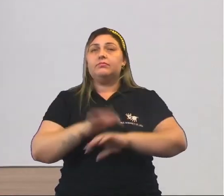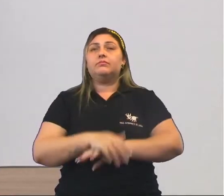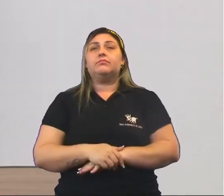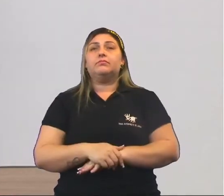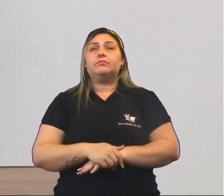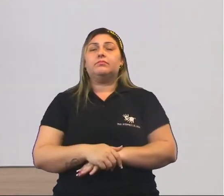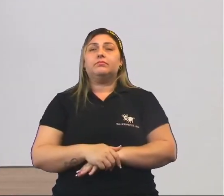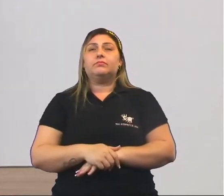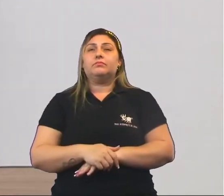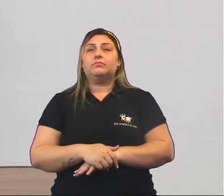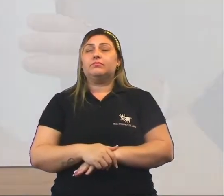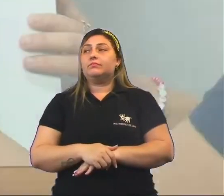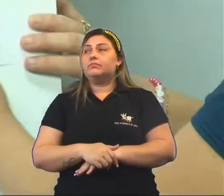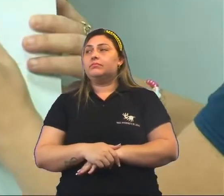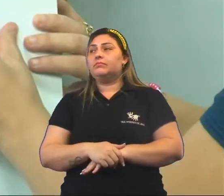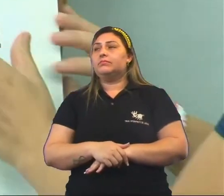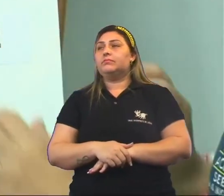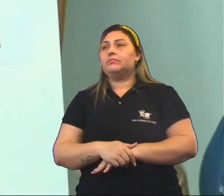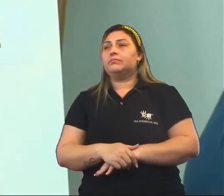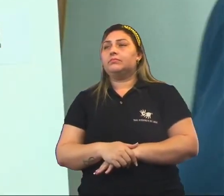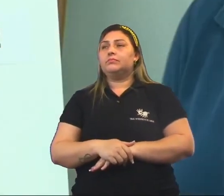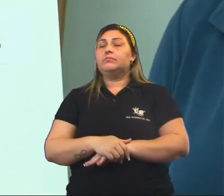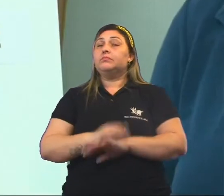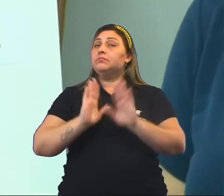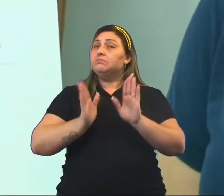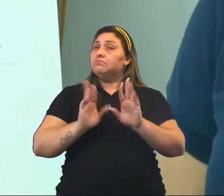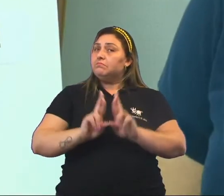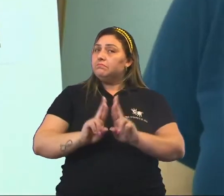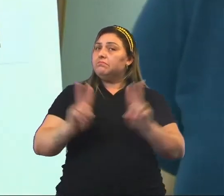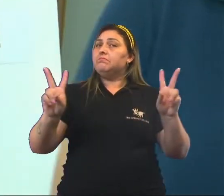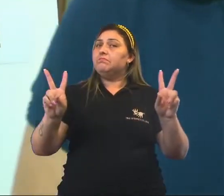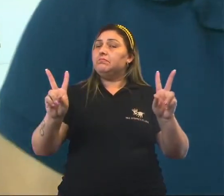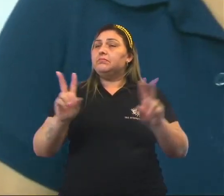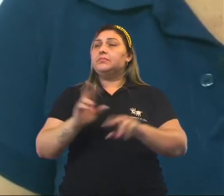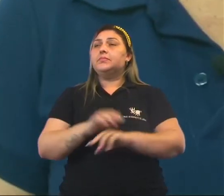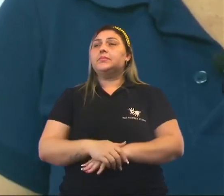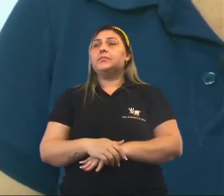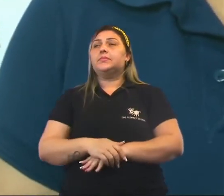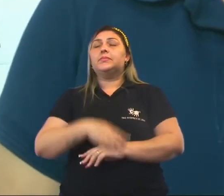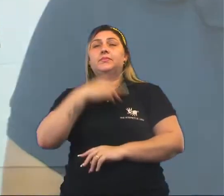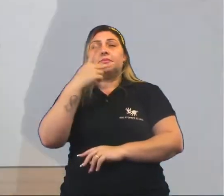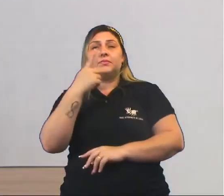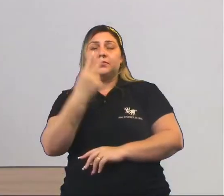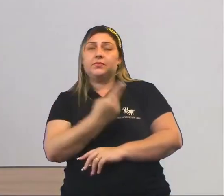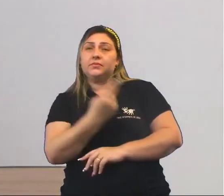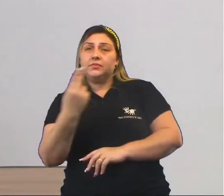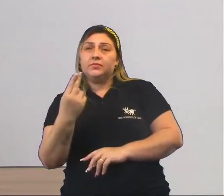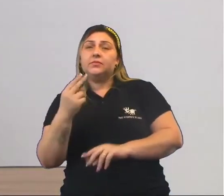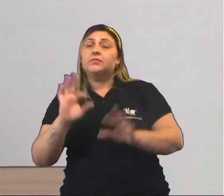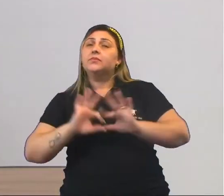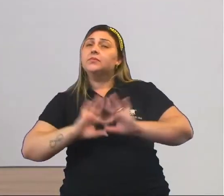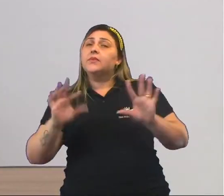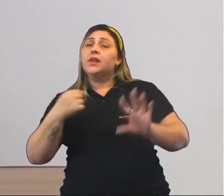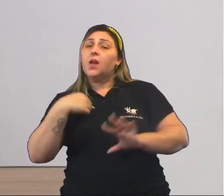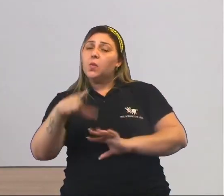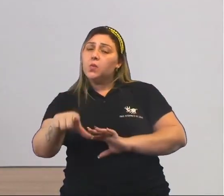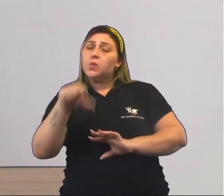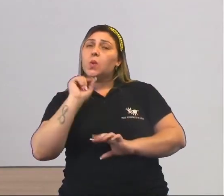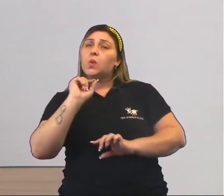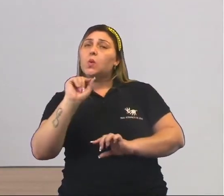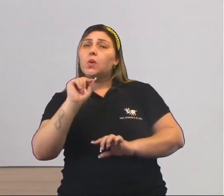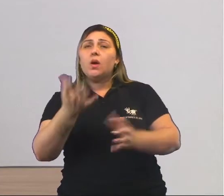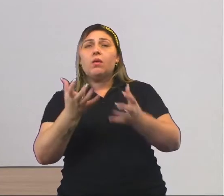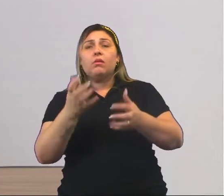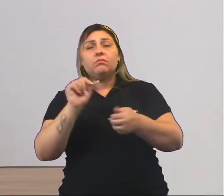E esse trabalho livre, ele já é diferente. Como fala o nome? Livre. Eu escolho o que eu vou